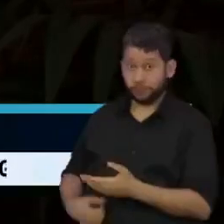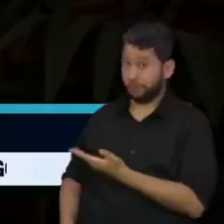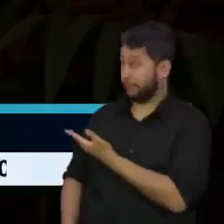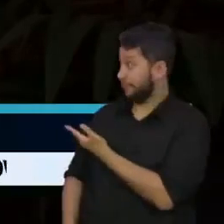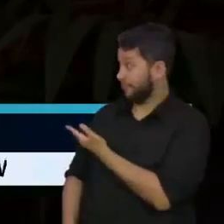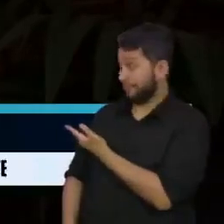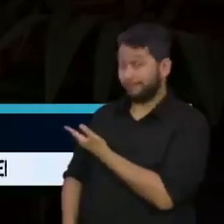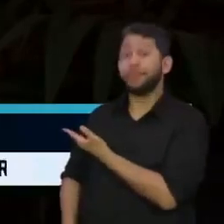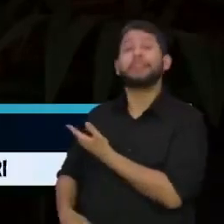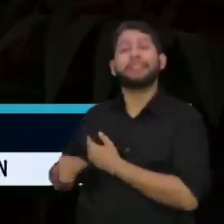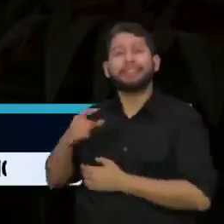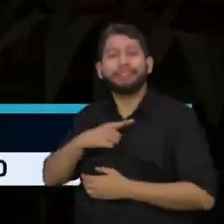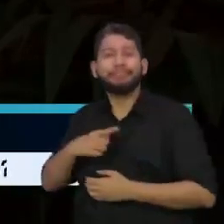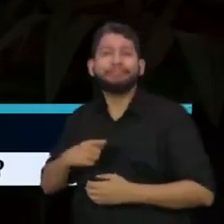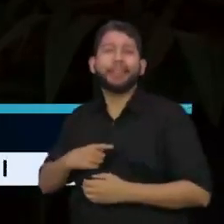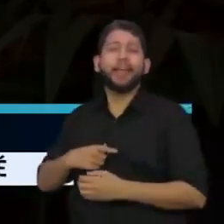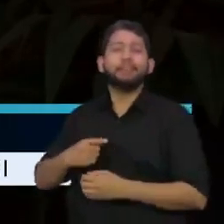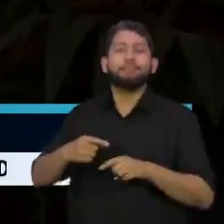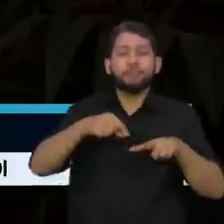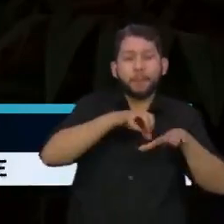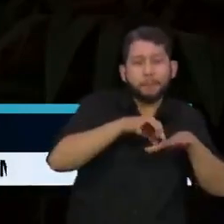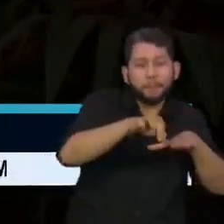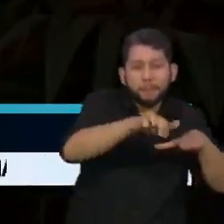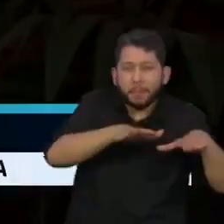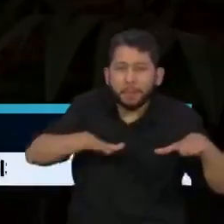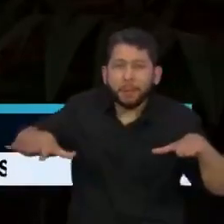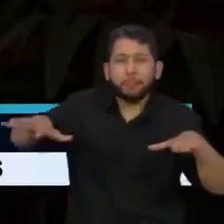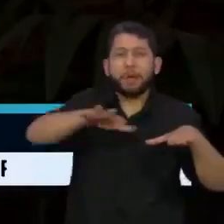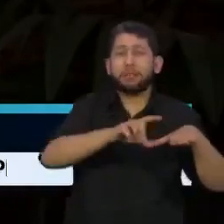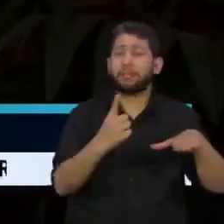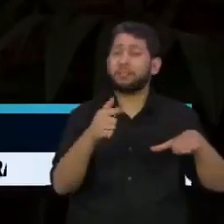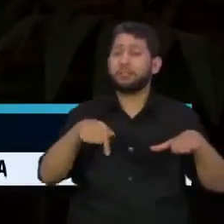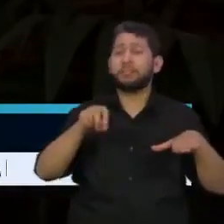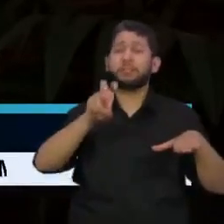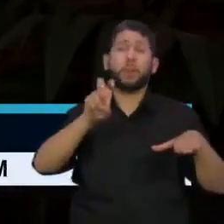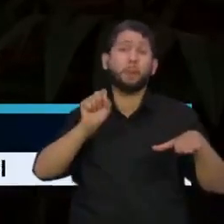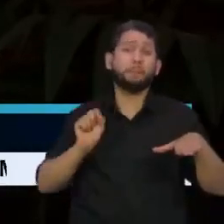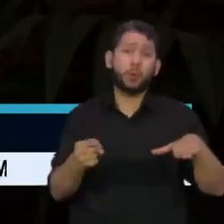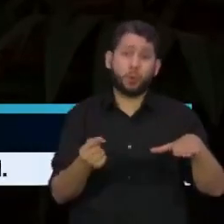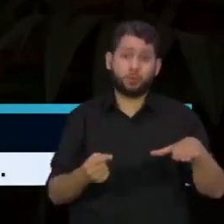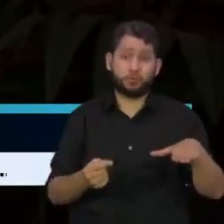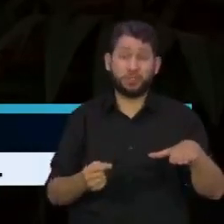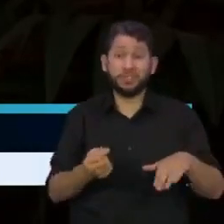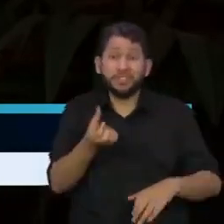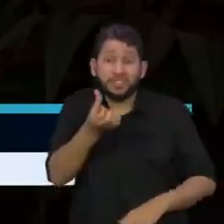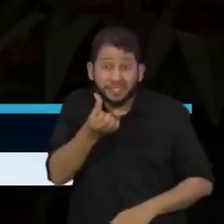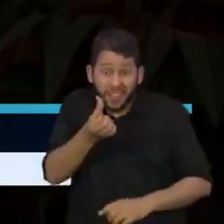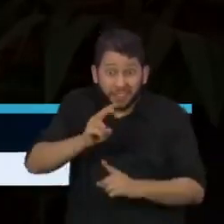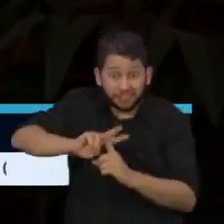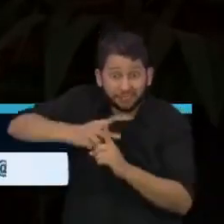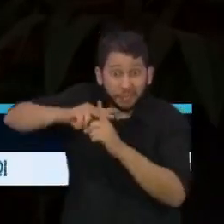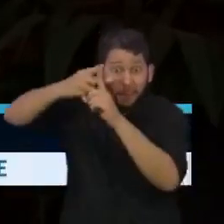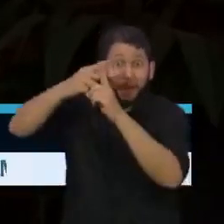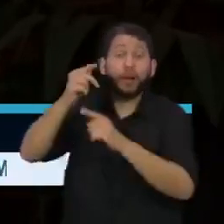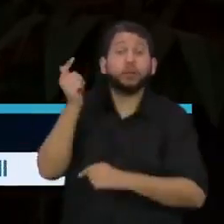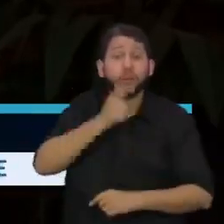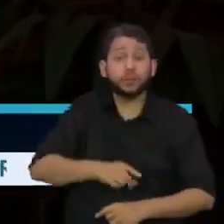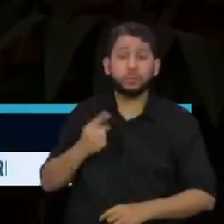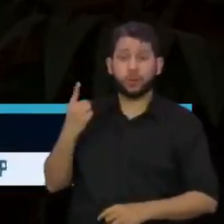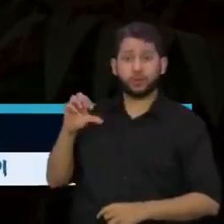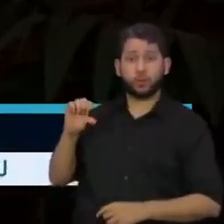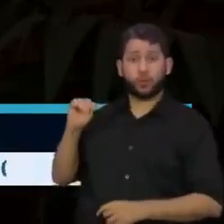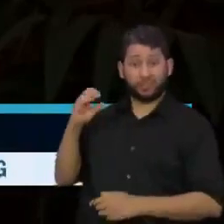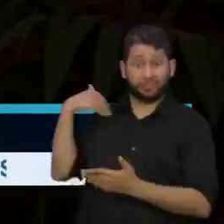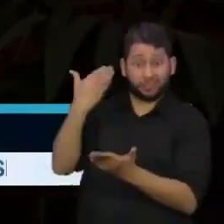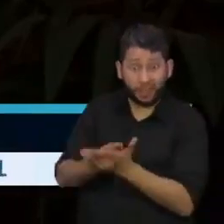avançou por 175 mil hectares do território nacional. Cresceu seis vezes desde a década de 80 e